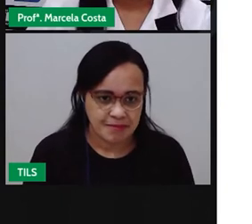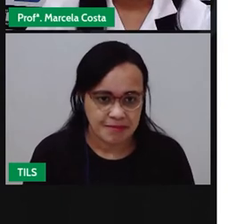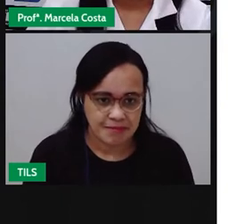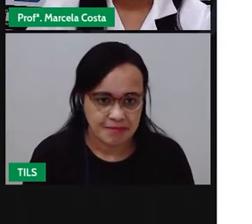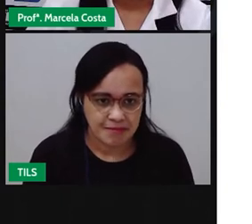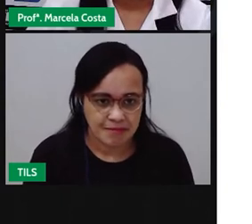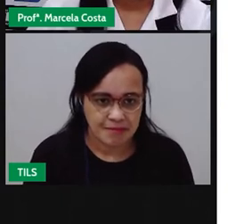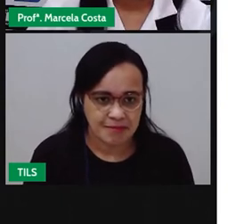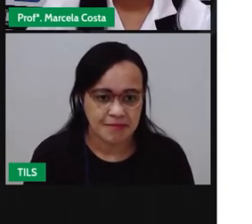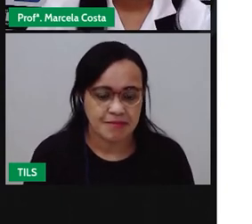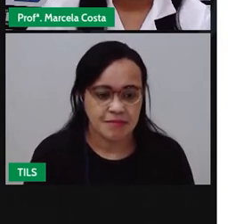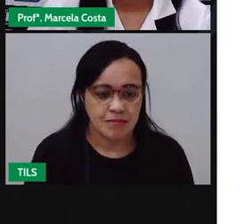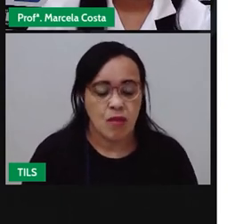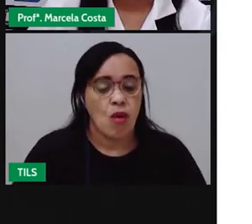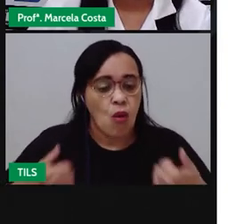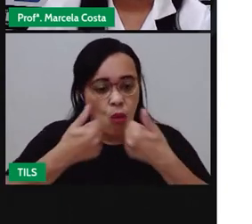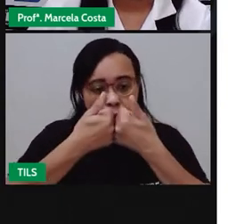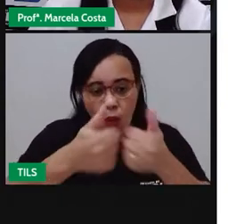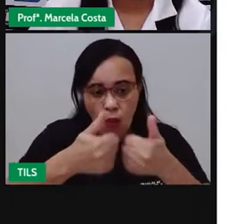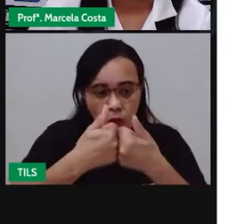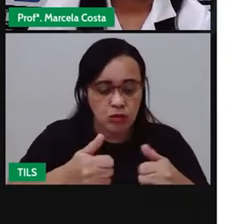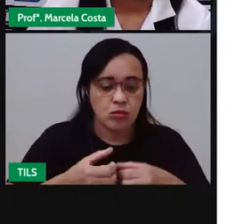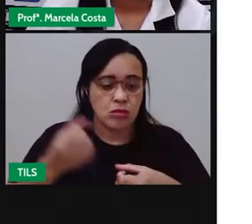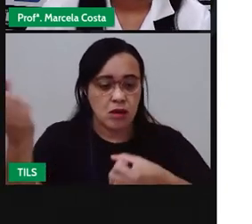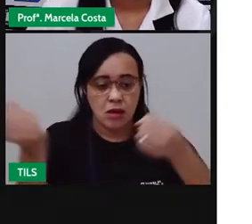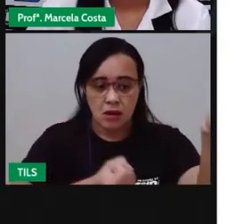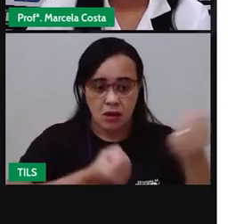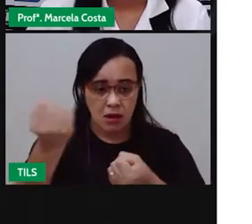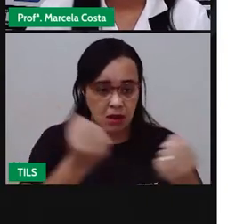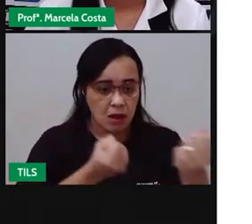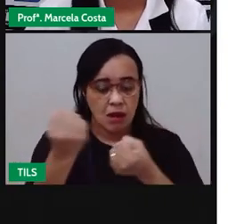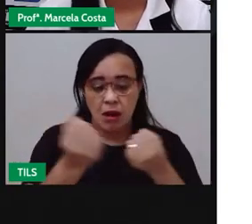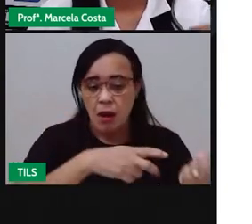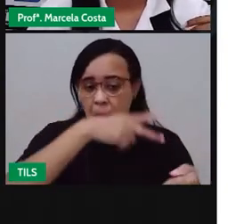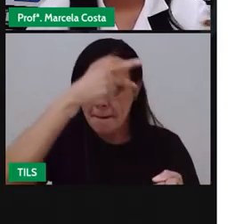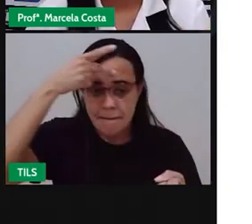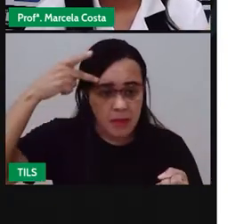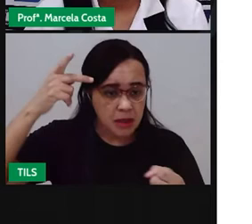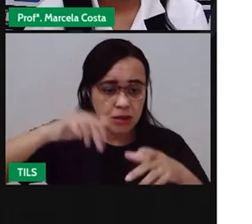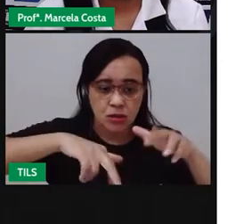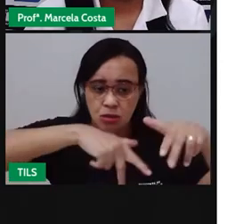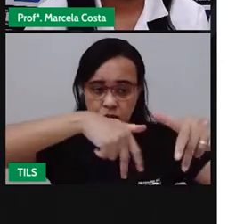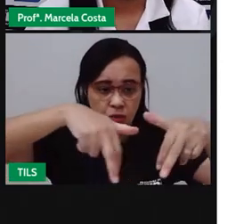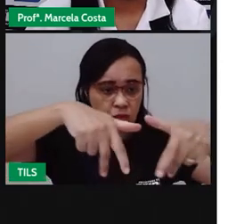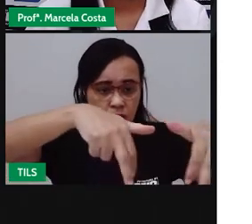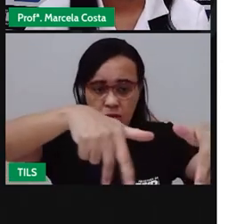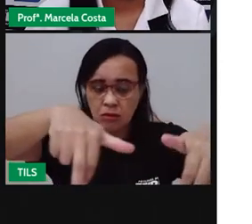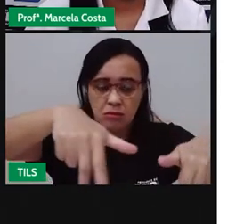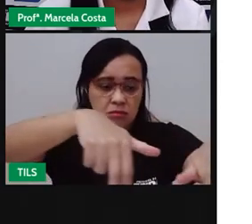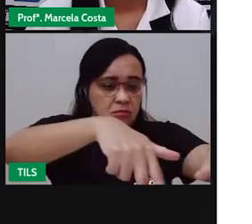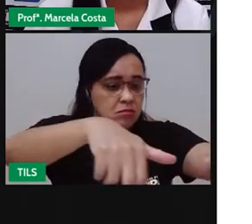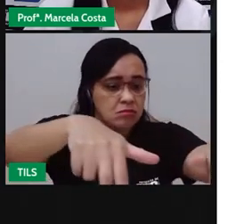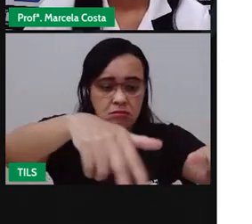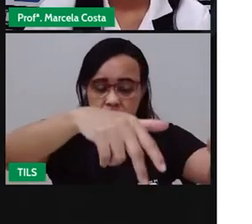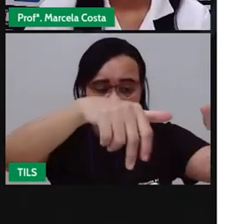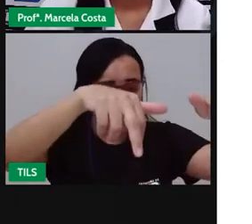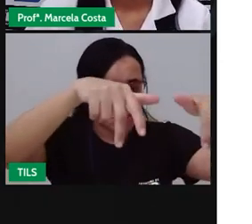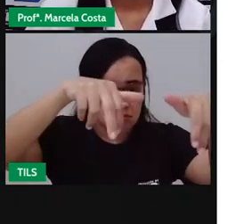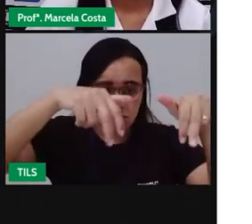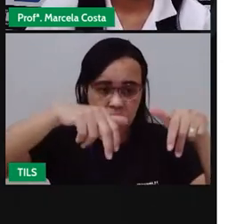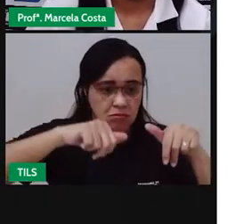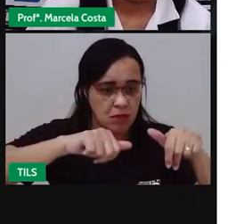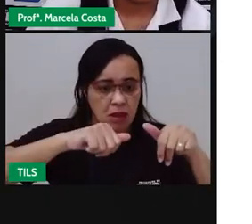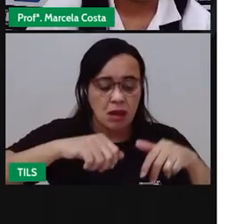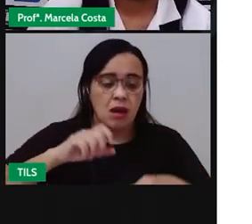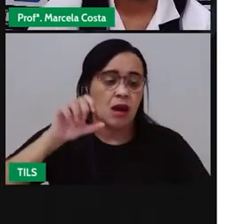Para ônibus, para carros, para a pessoa que vai andando, né? Que vai a pé. Para quem